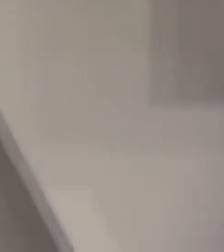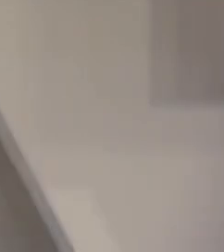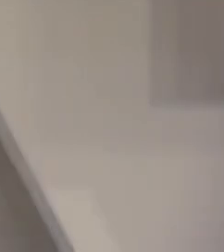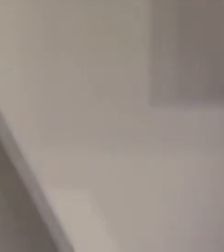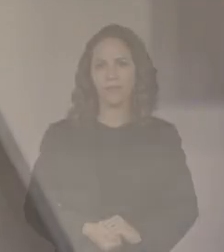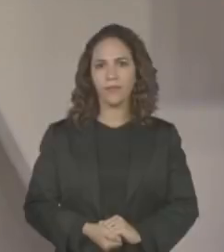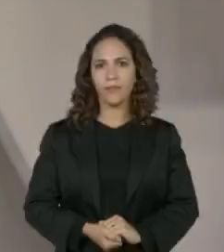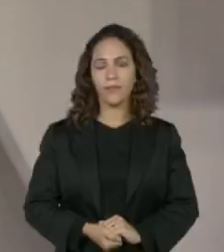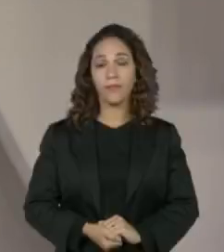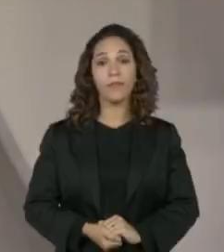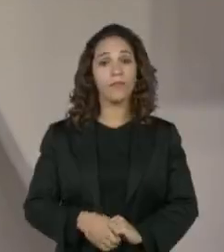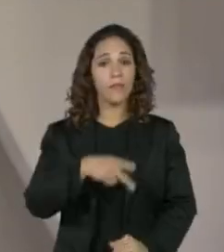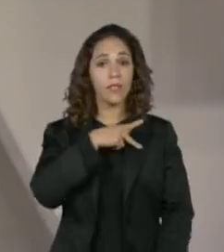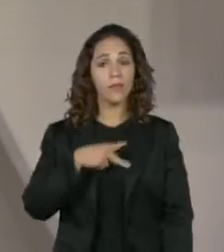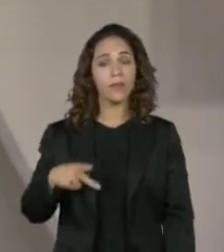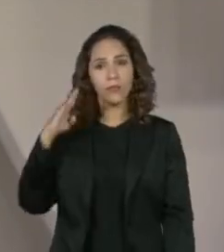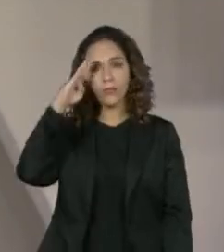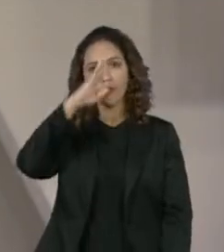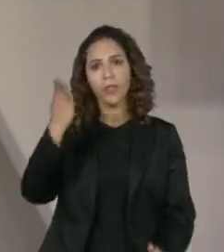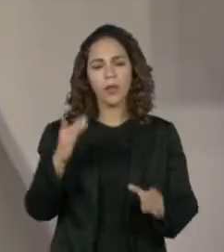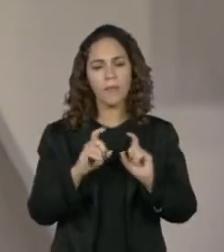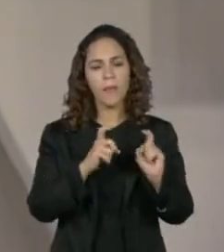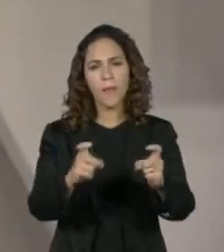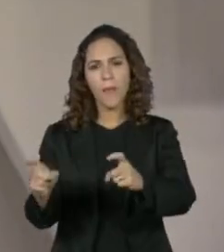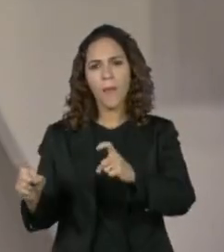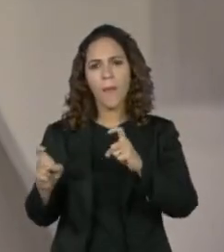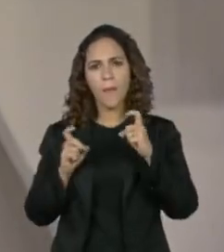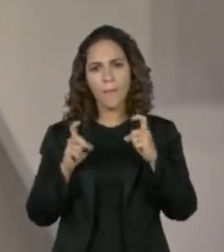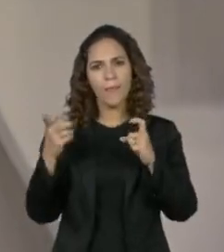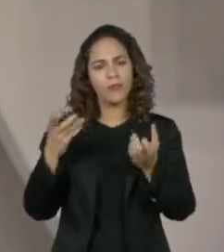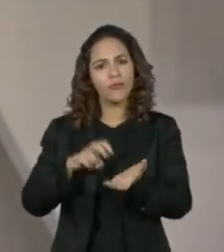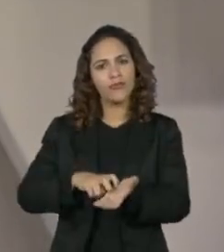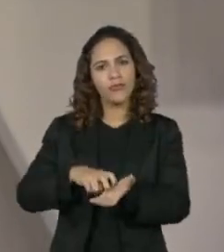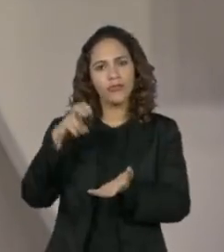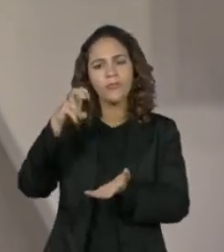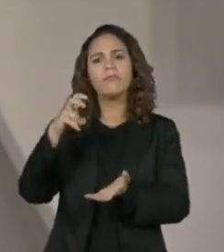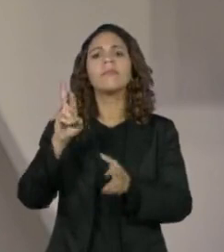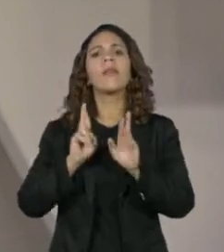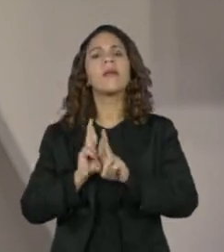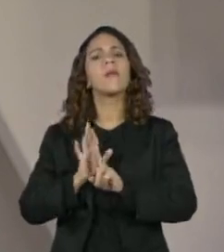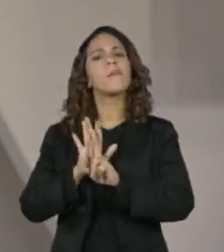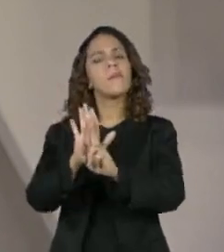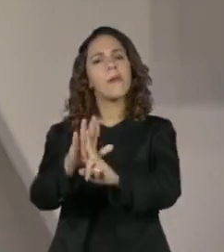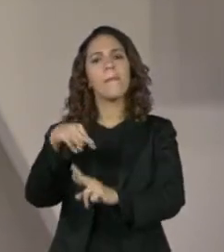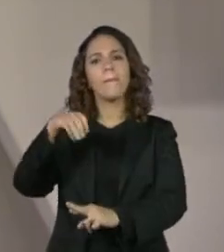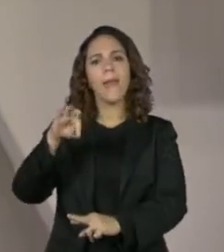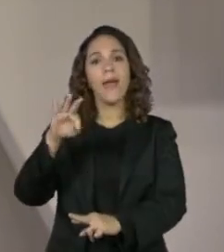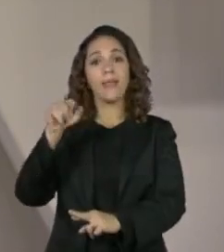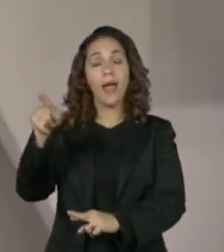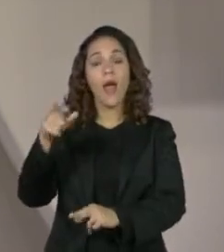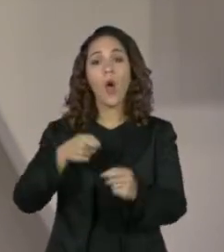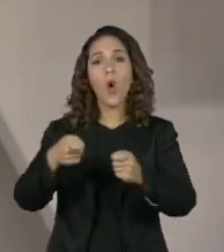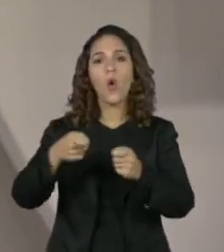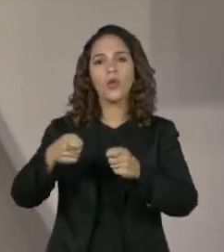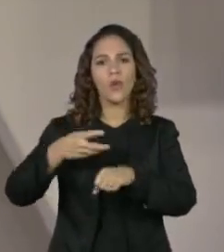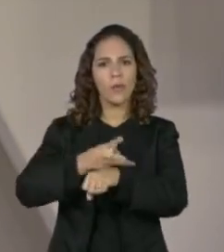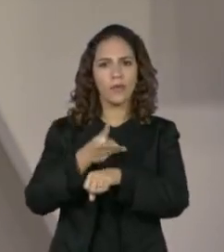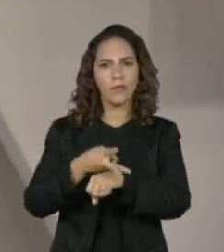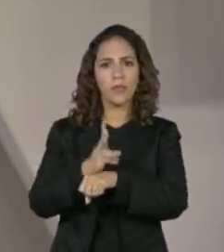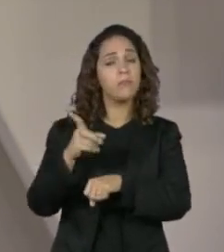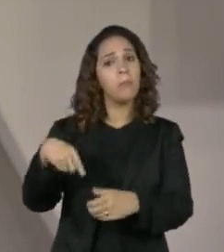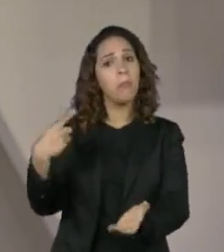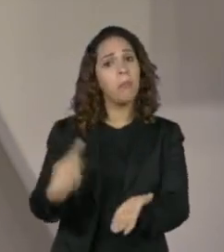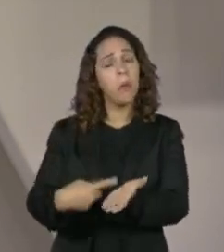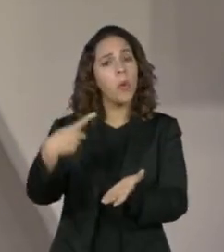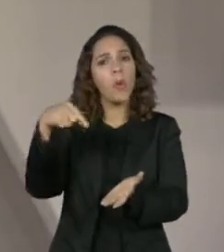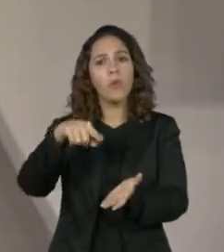O presidente Bolsonaro se reuniu agora pela manhã com representantes da Meta, a empresa controladora do WhatsApp. O encontro não estava na agenda